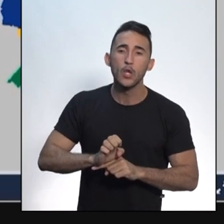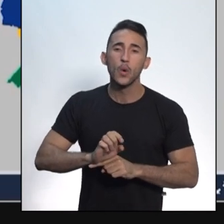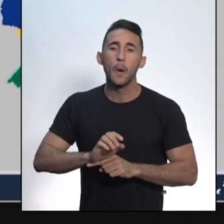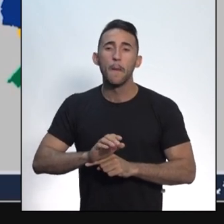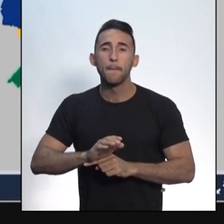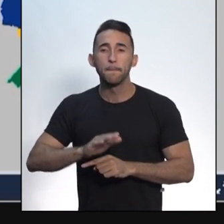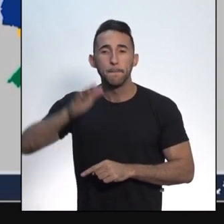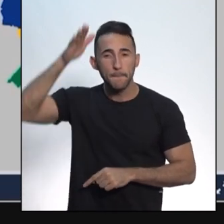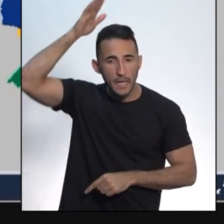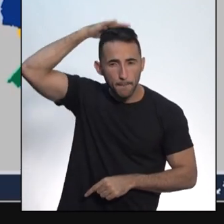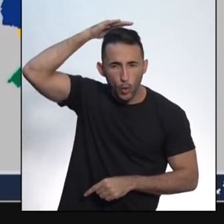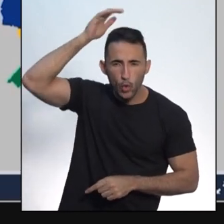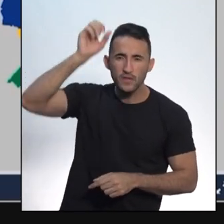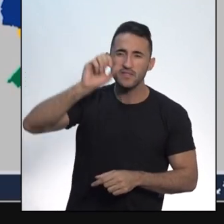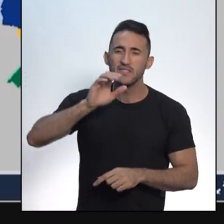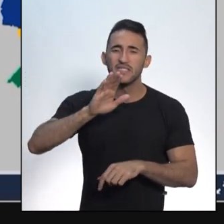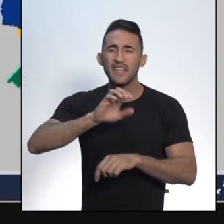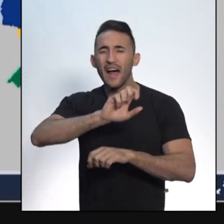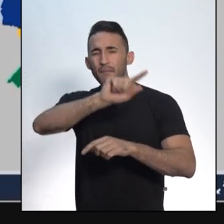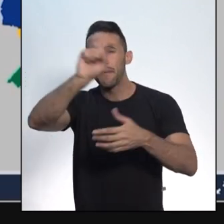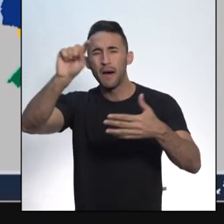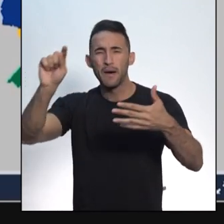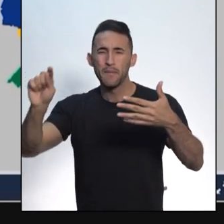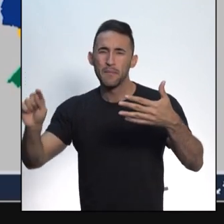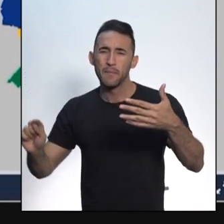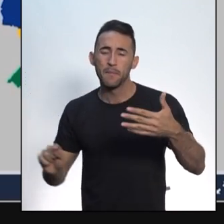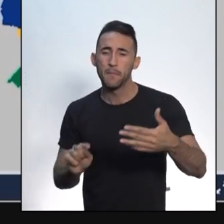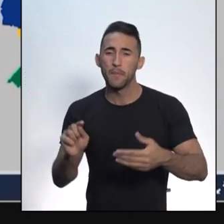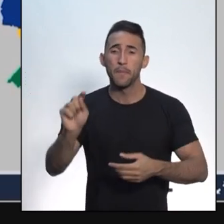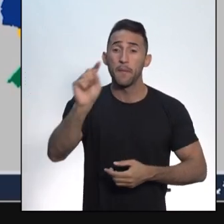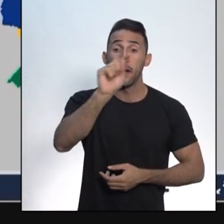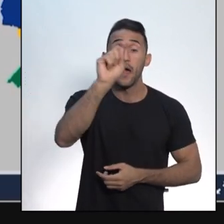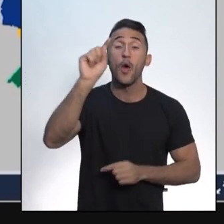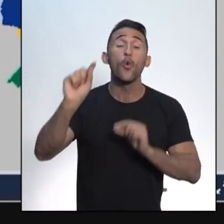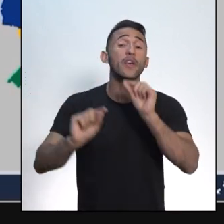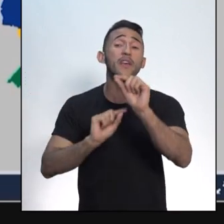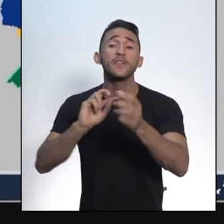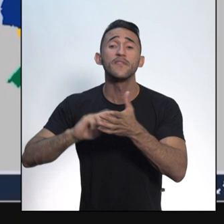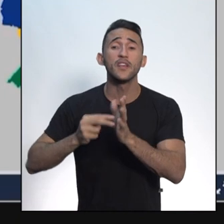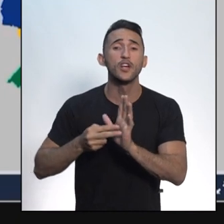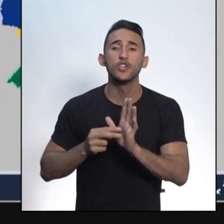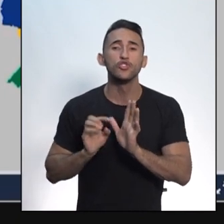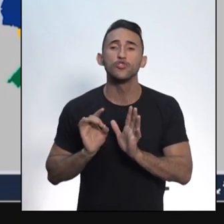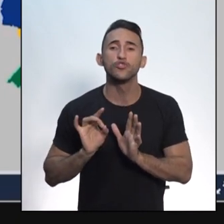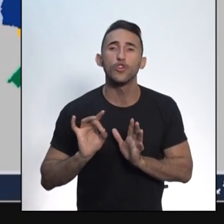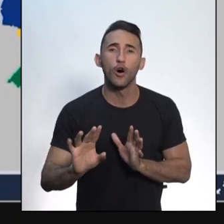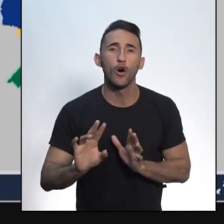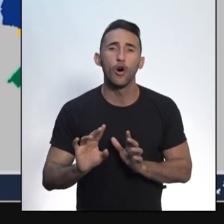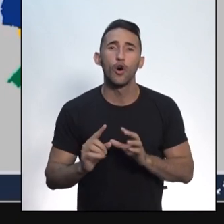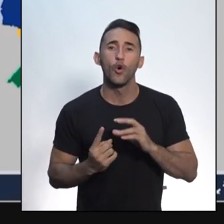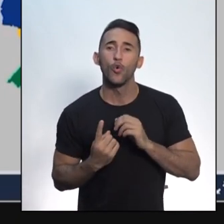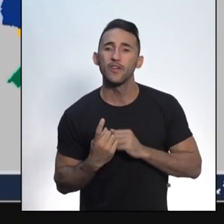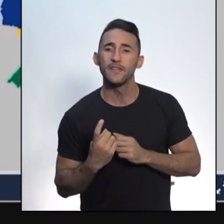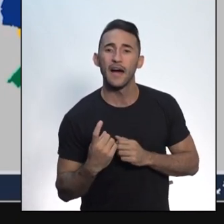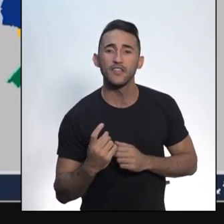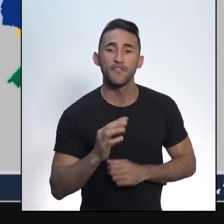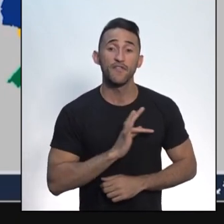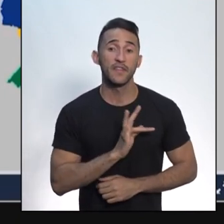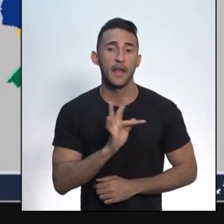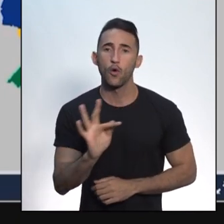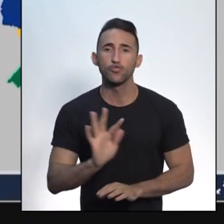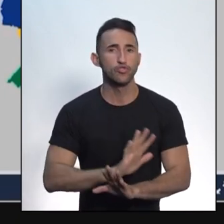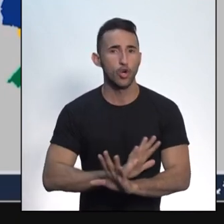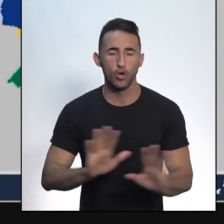estado de Santa Catarina, eles, na verdade, representam unidades federadas, porque